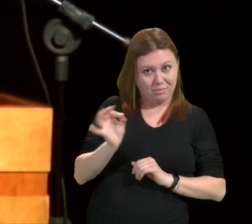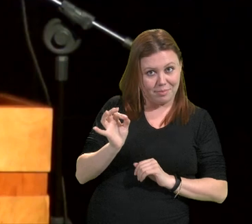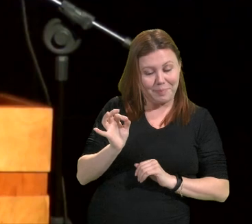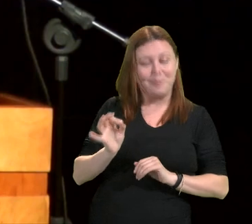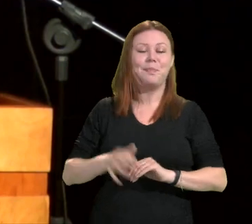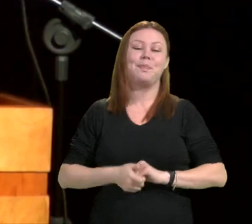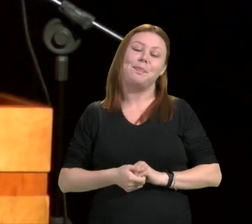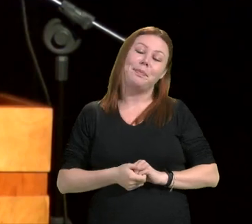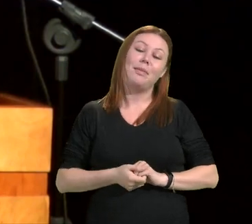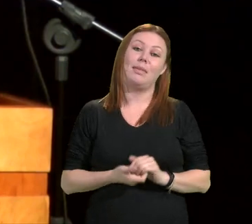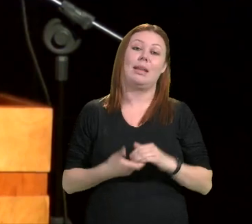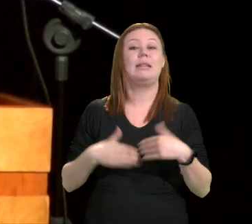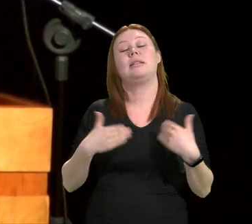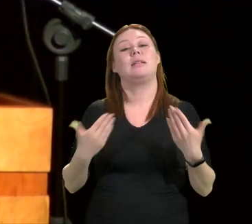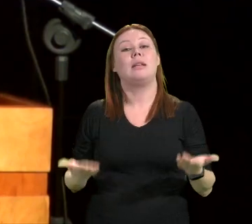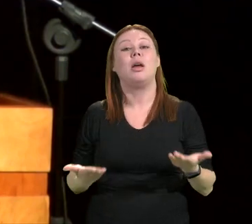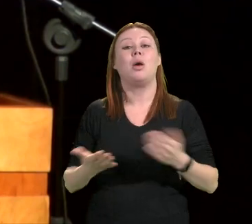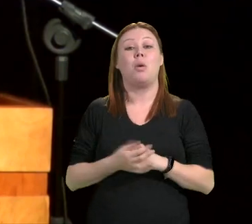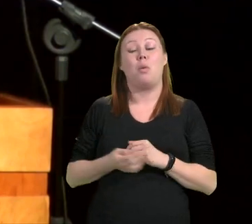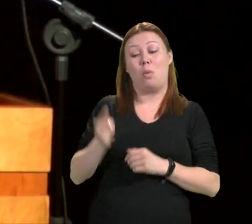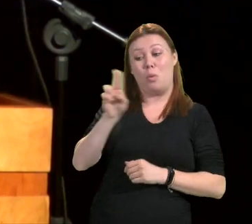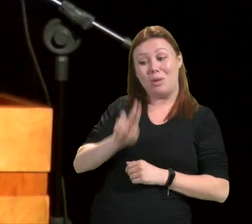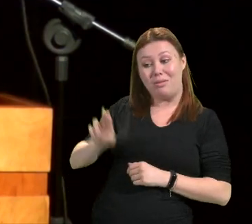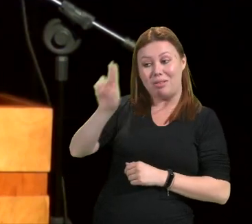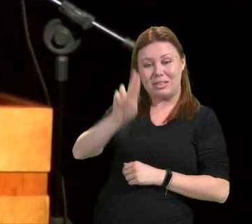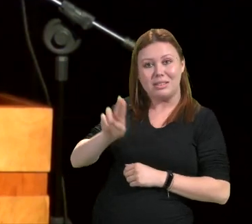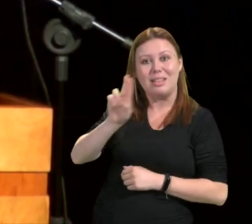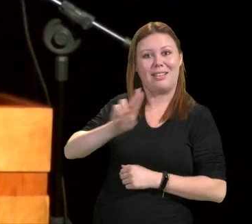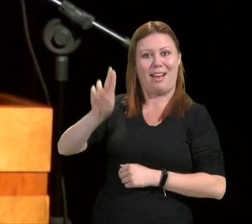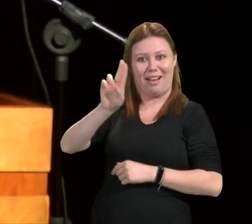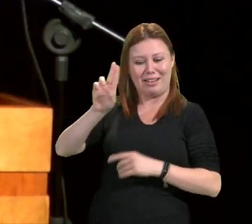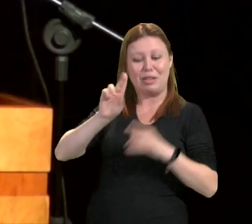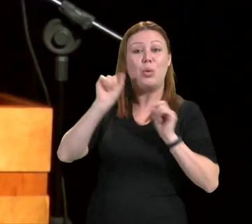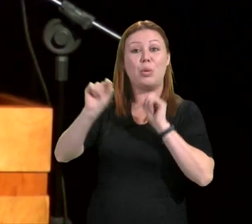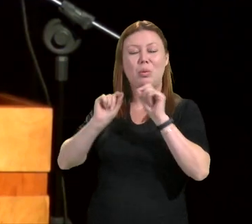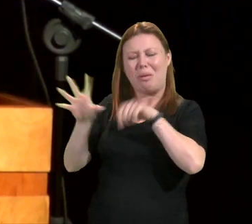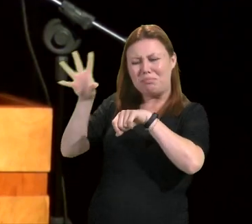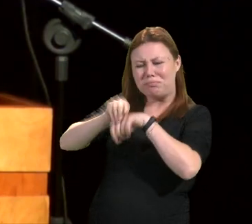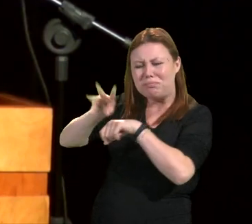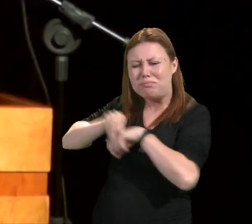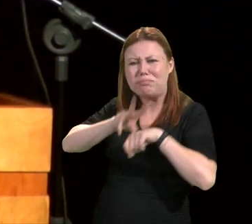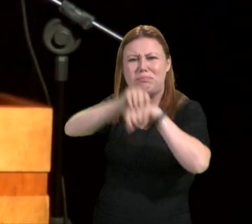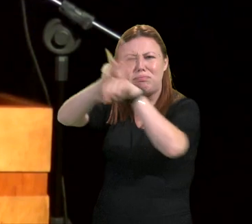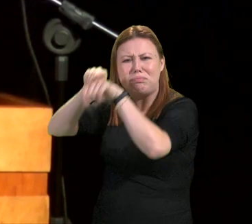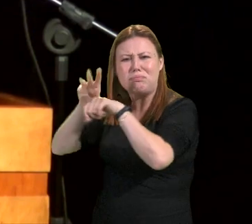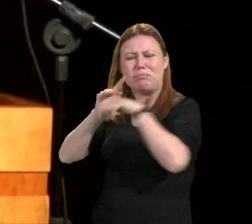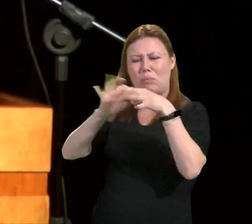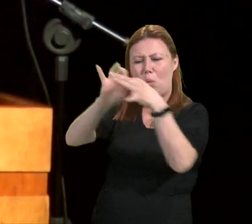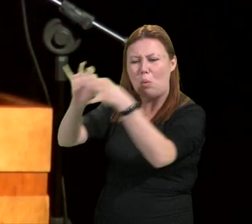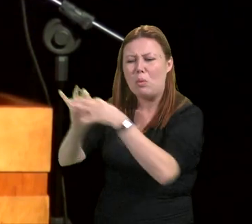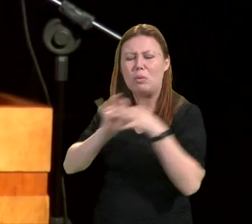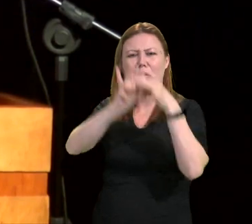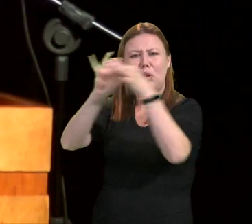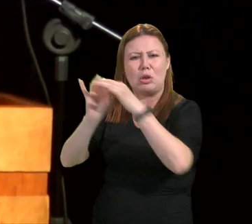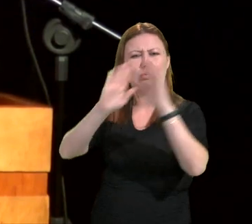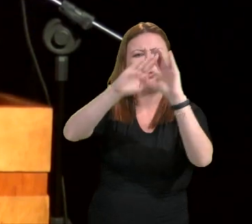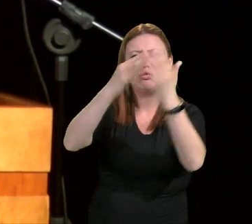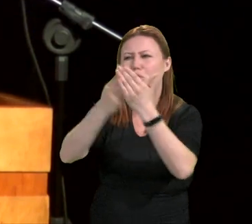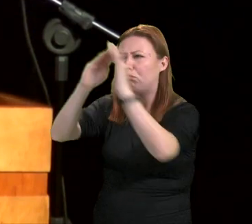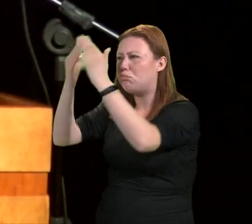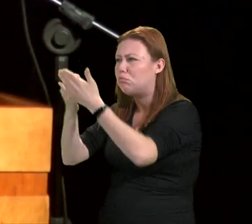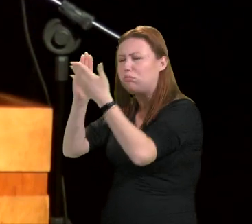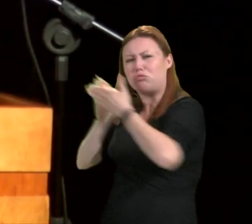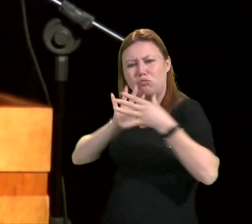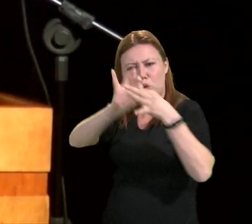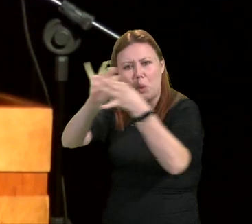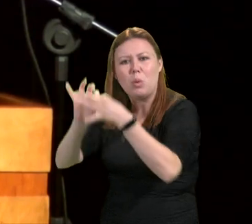Portanto, a universidade, como universidade, conjunto de conhecimentos, escolas de produção do conhecimento